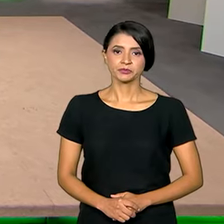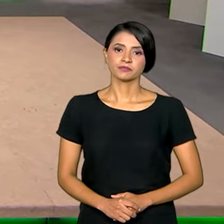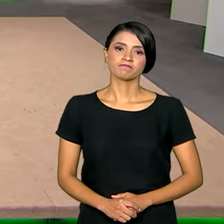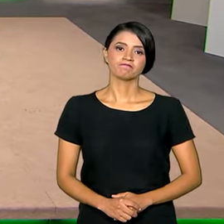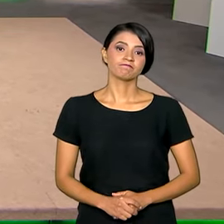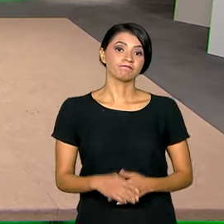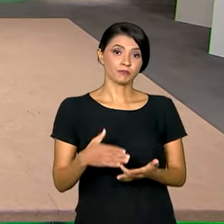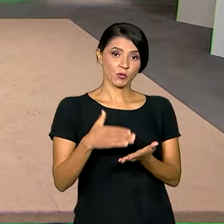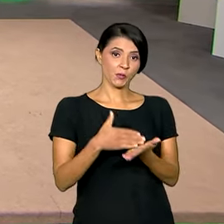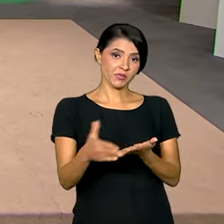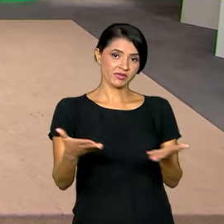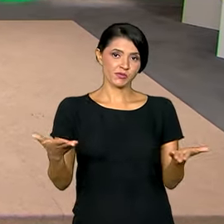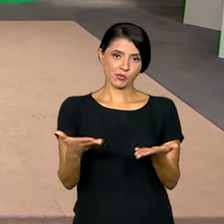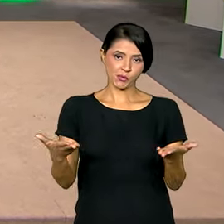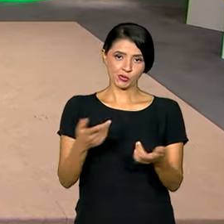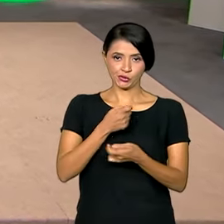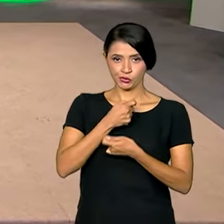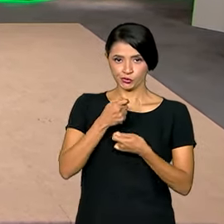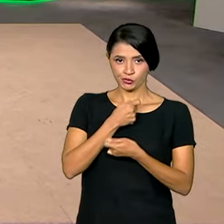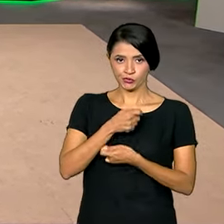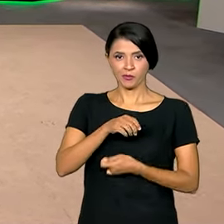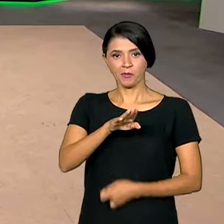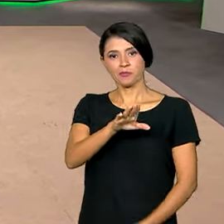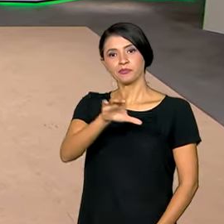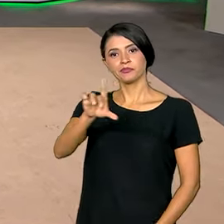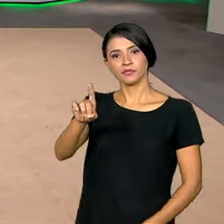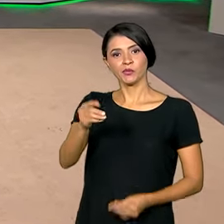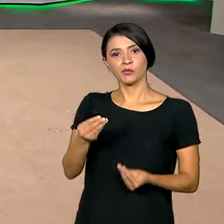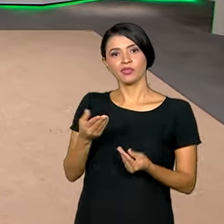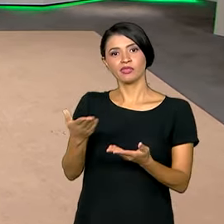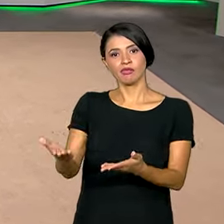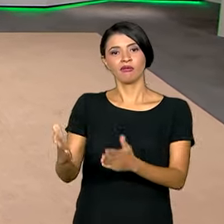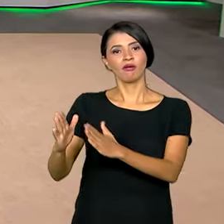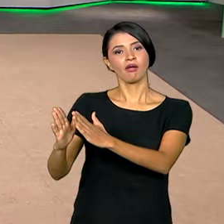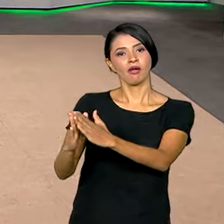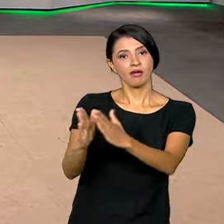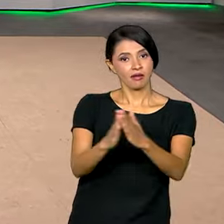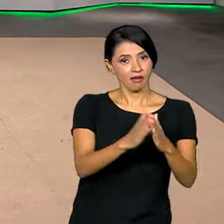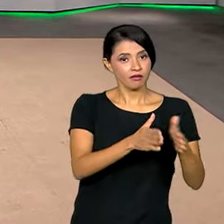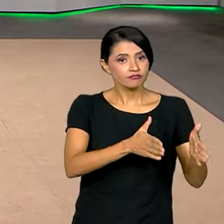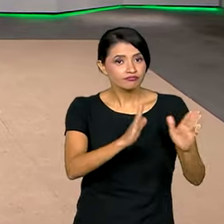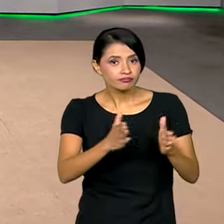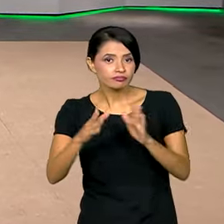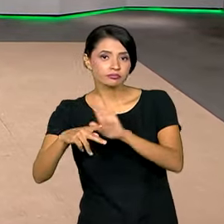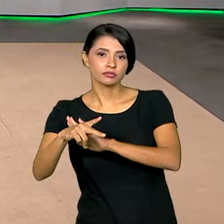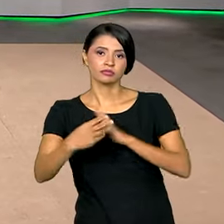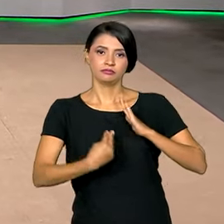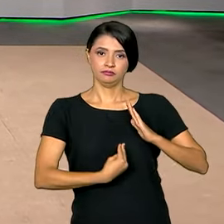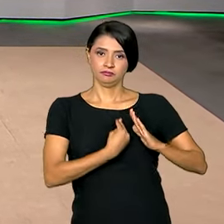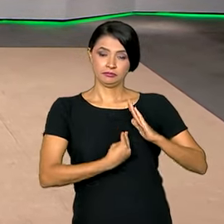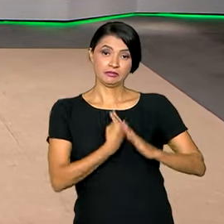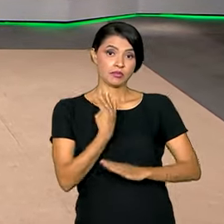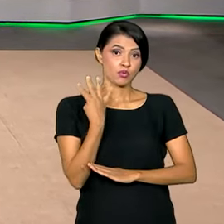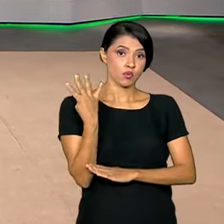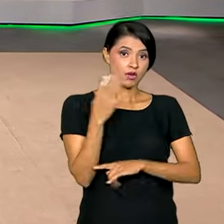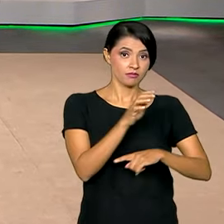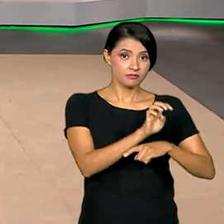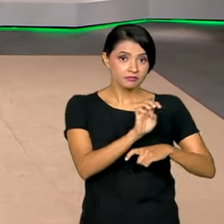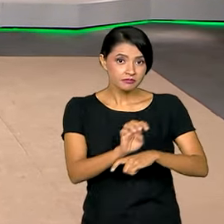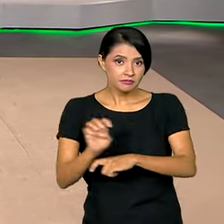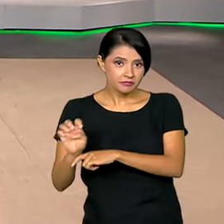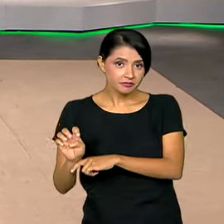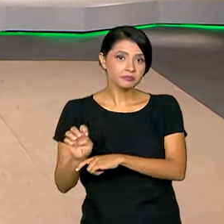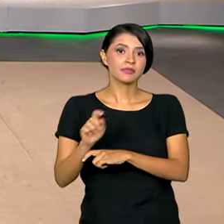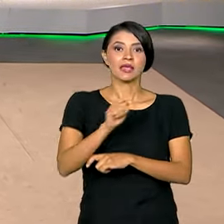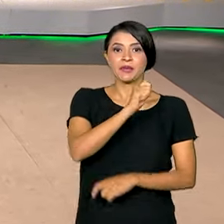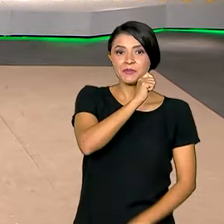E nós começamos esta edição do Brasil em Dia com a entrega de unidades habitacionais do Minha Casa Minha Vida em quatro estados. Em